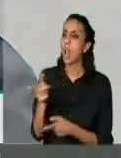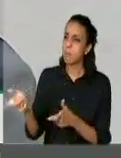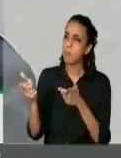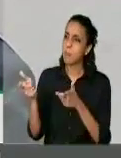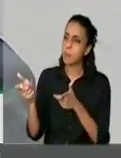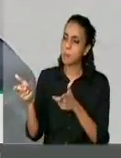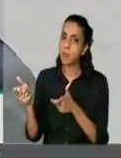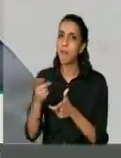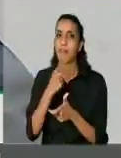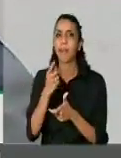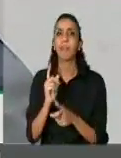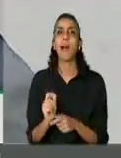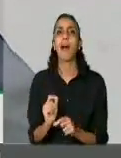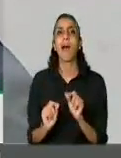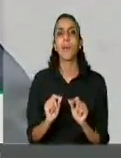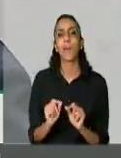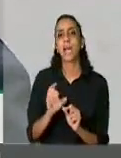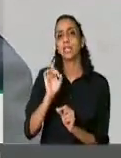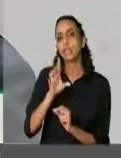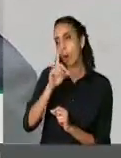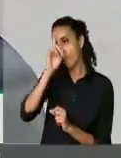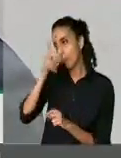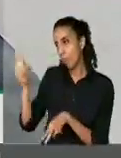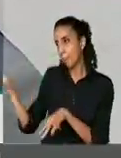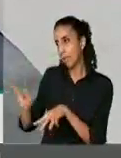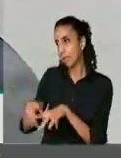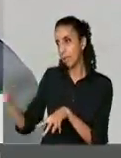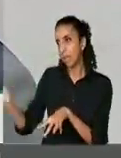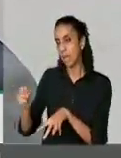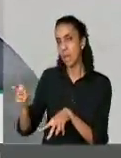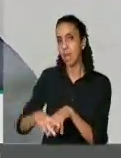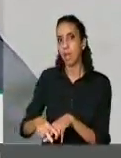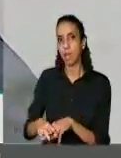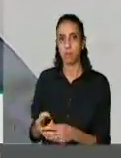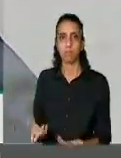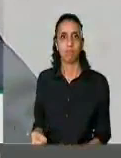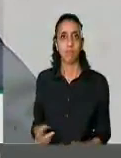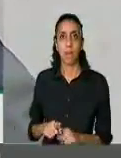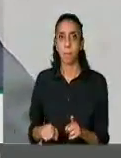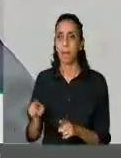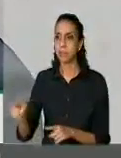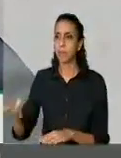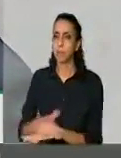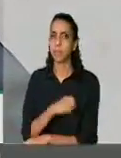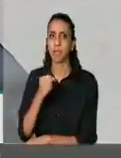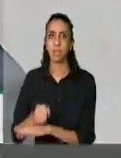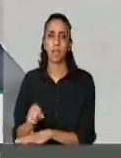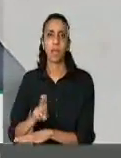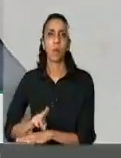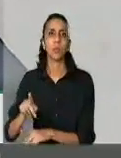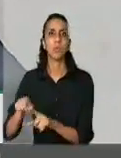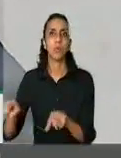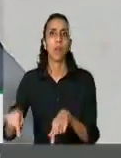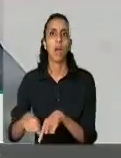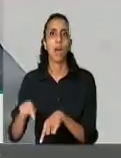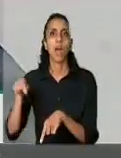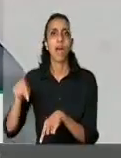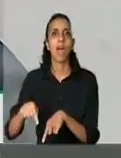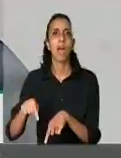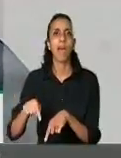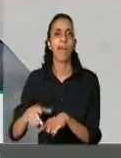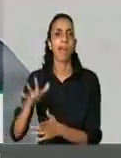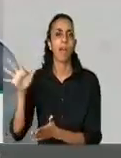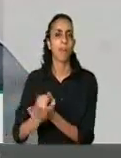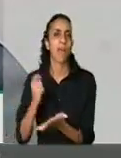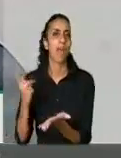estavam lá para cumprir ordem de prisão e, por conta do movimento social que ocupa uma terra que, segundo dizem, é grilada.